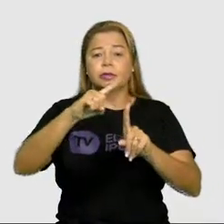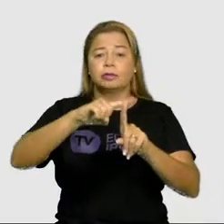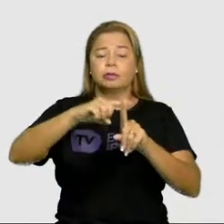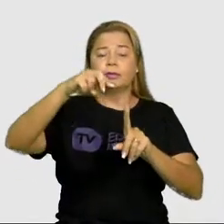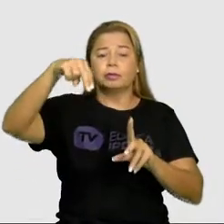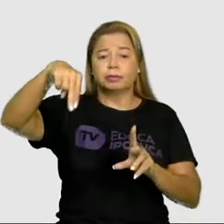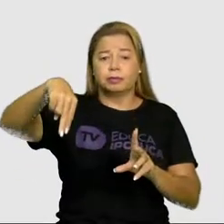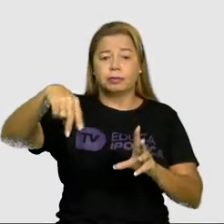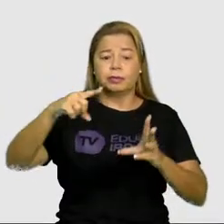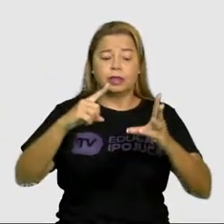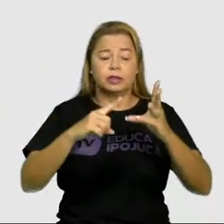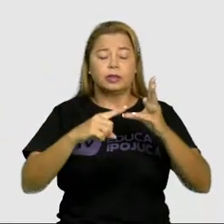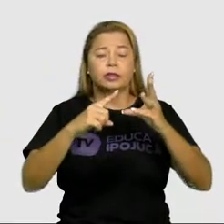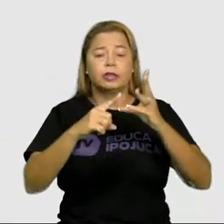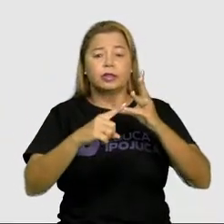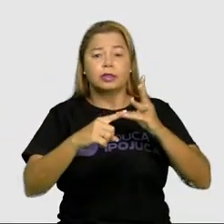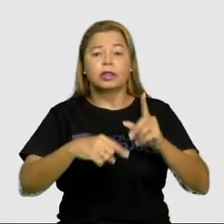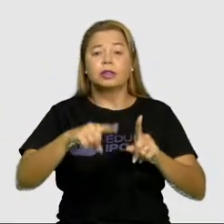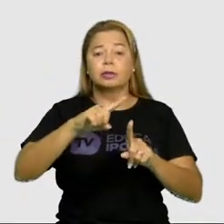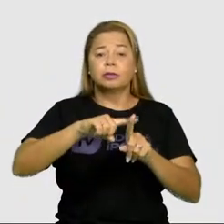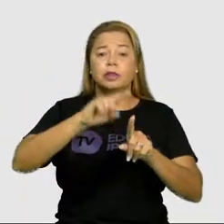vogal mais Tio.